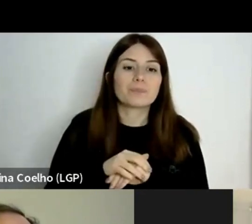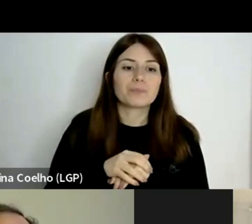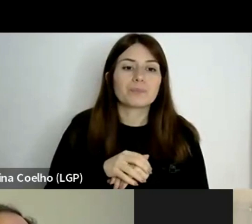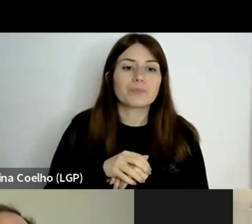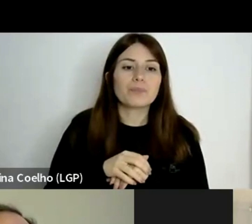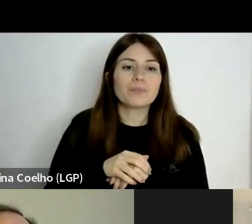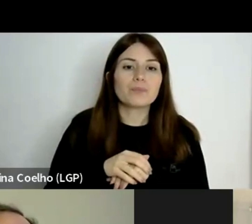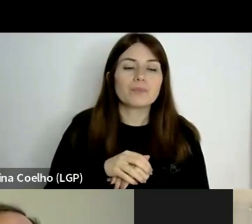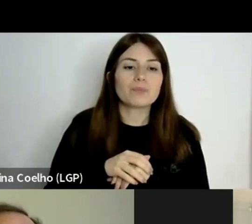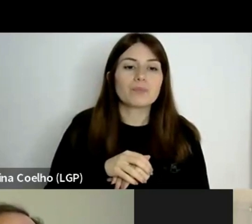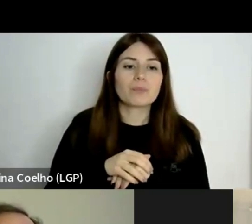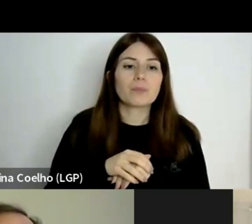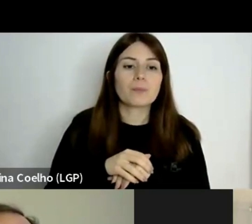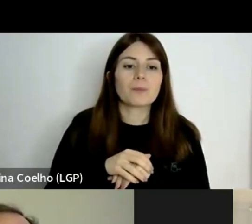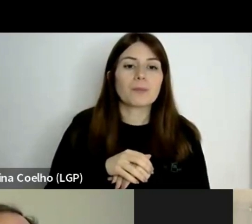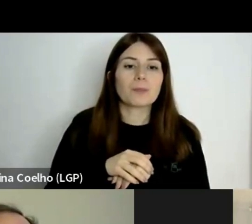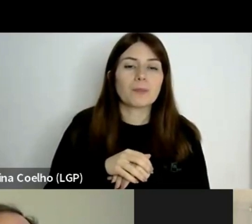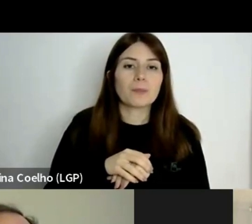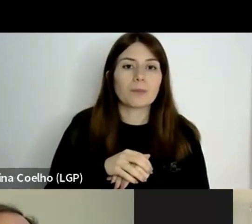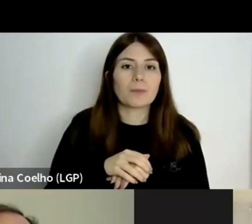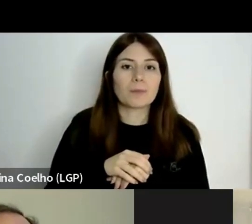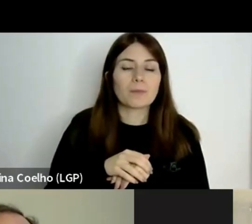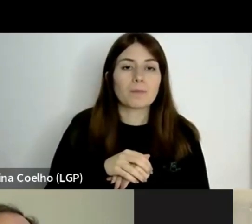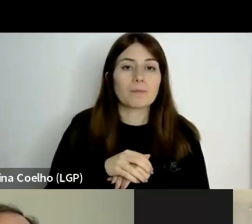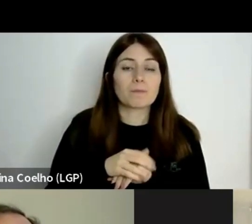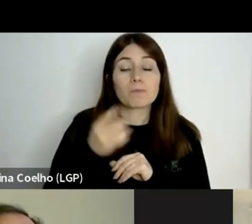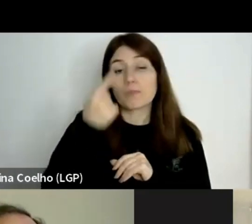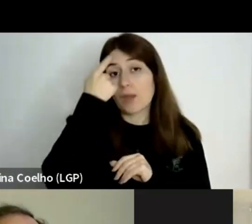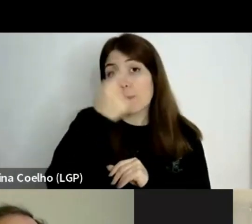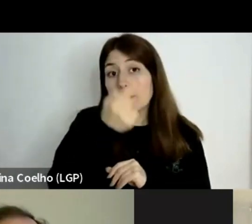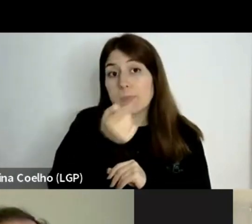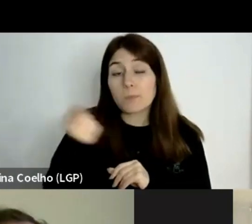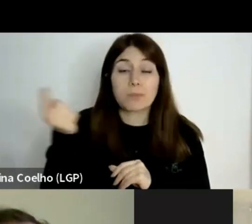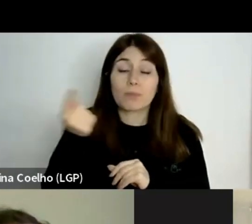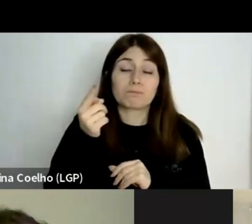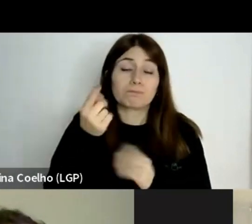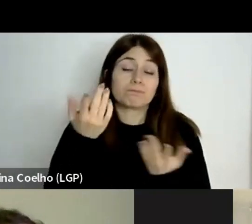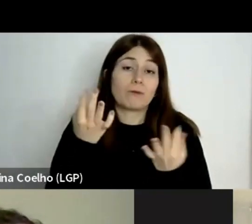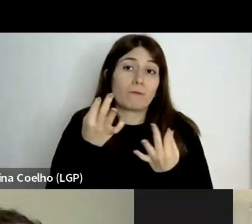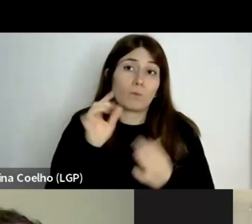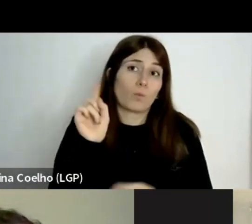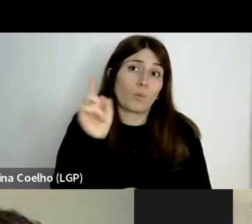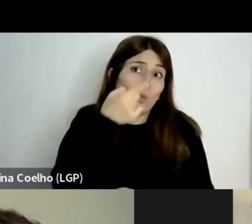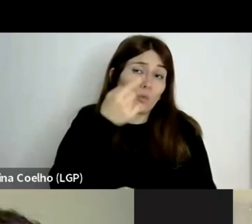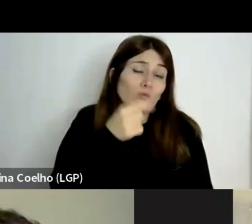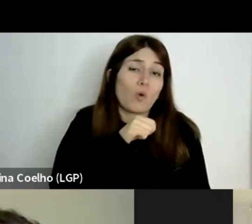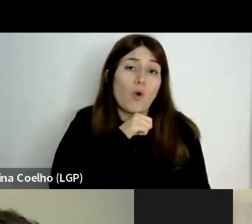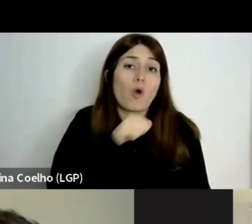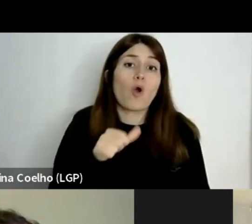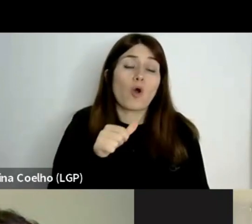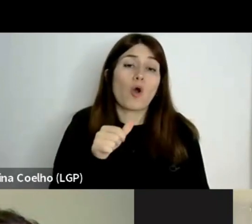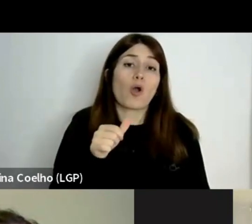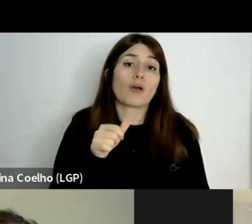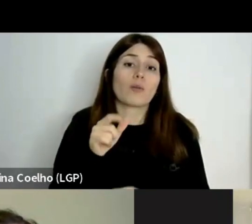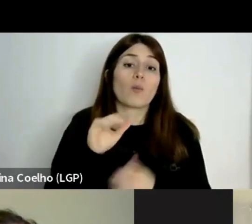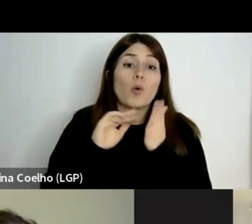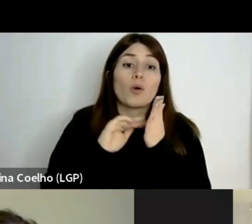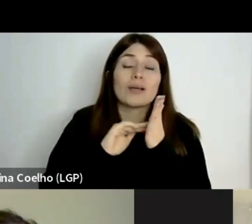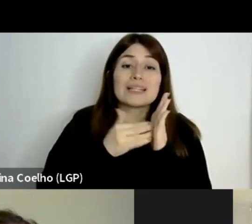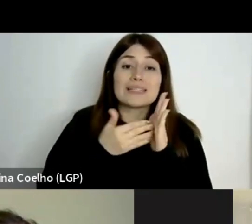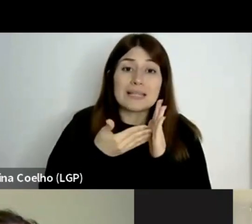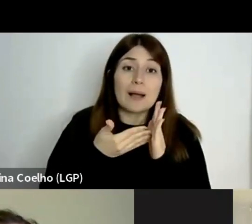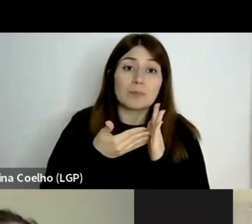conhecido, isso é consensual, que os exames foram